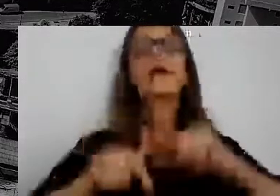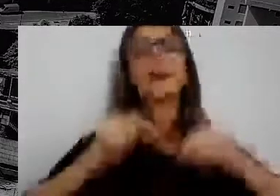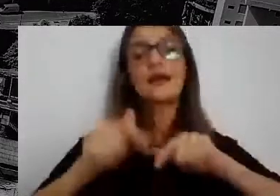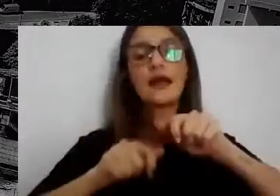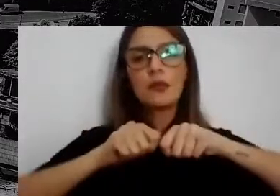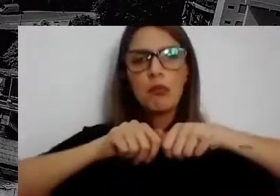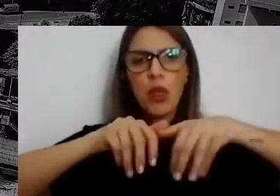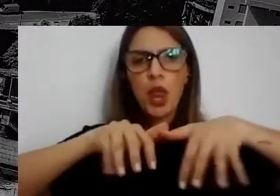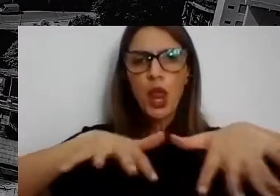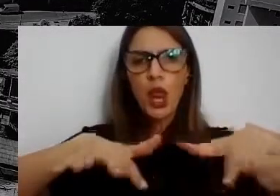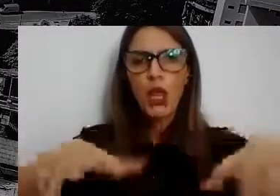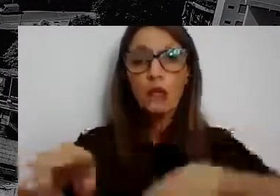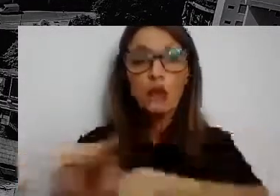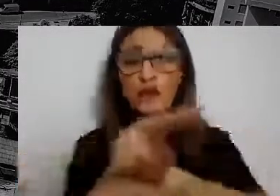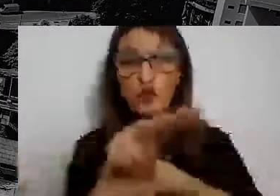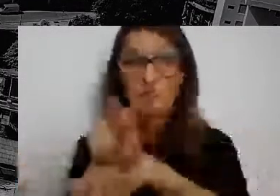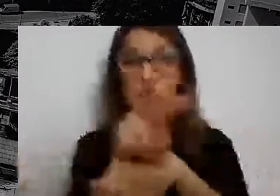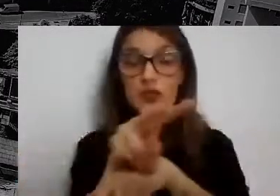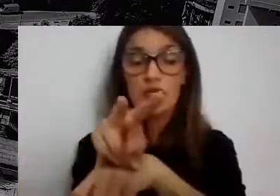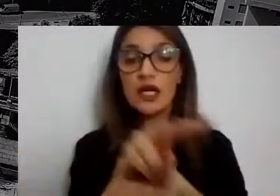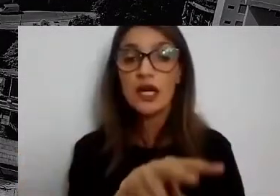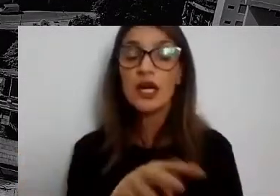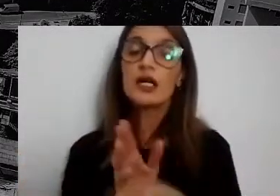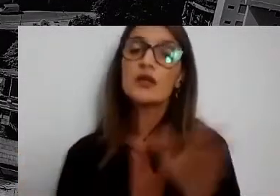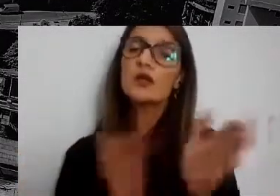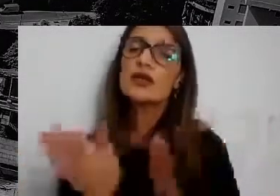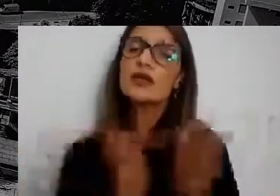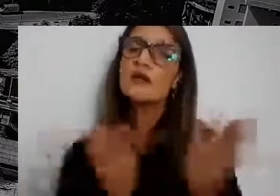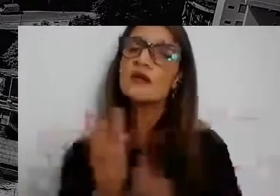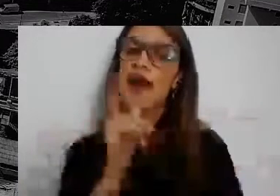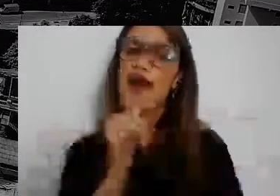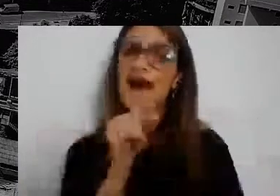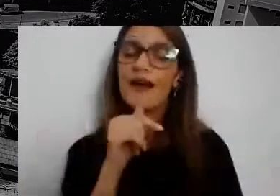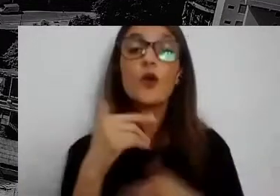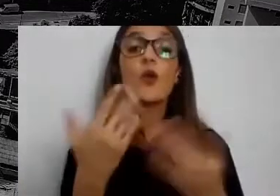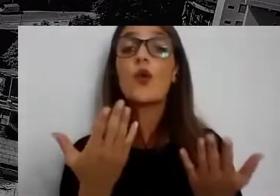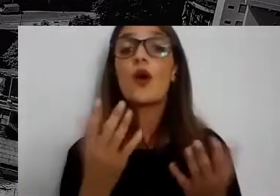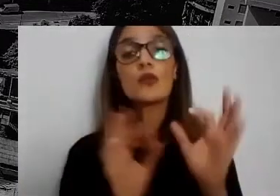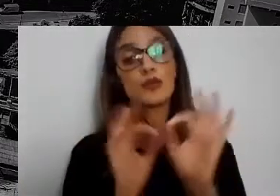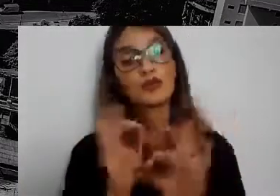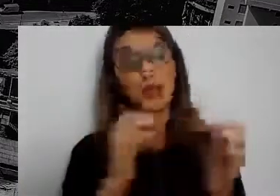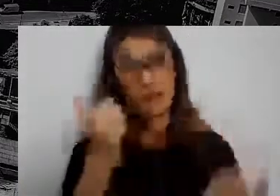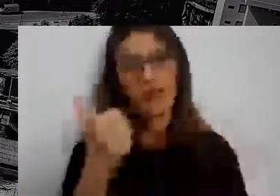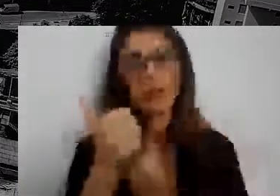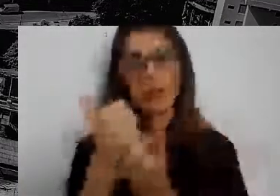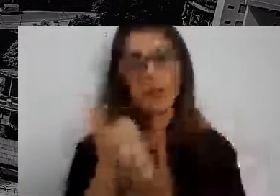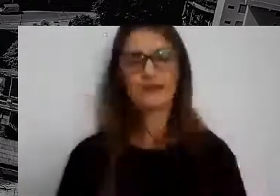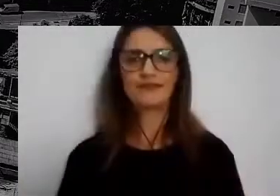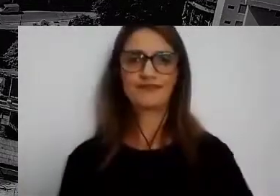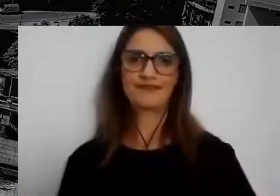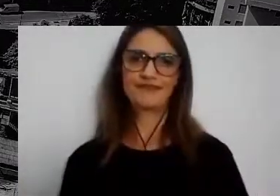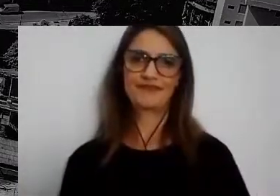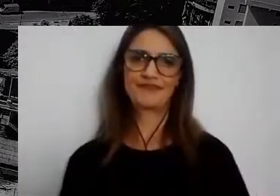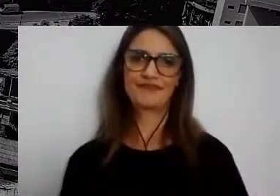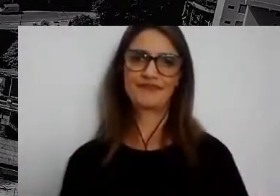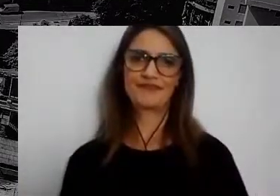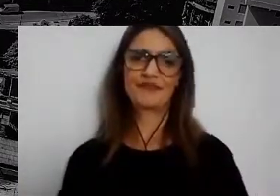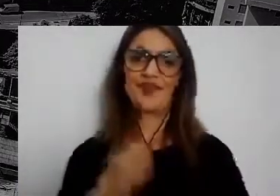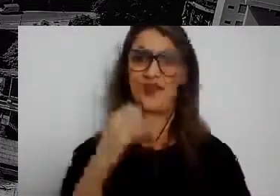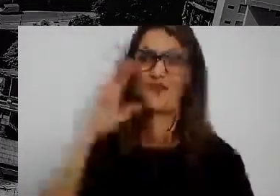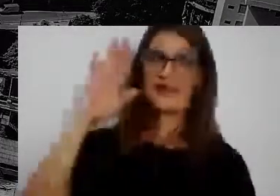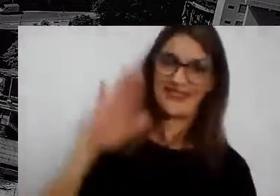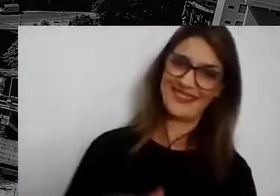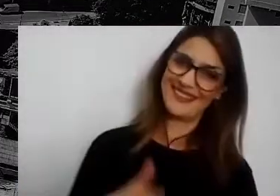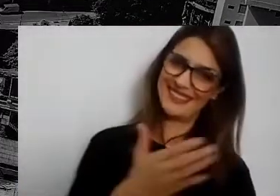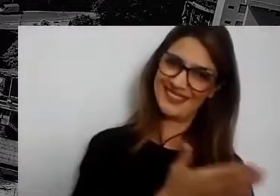de preservação e acesso de água? E quais projetos vocês têm apoiado hoje? Bom, boa tarde, Marie, boa tarde